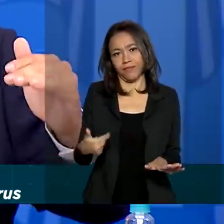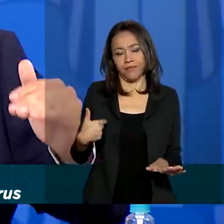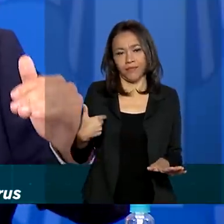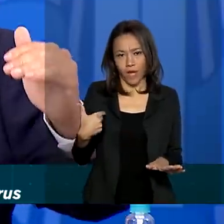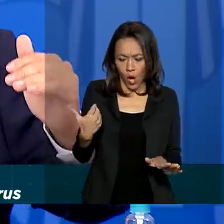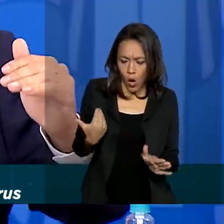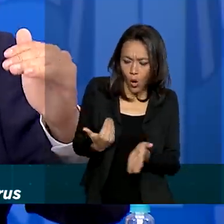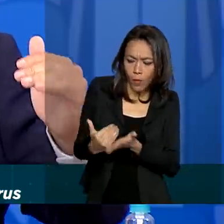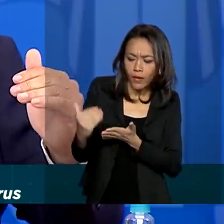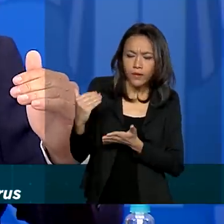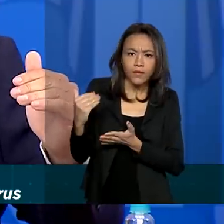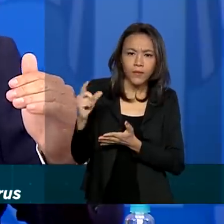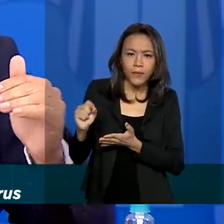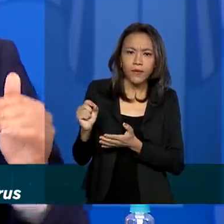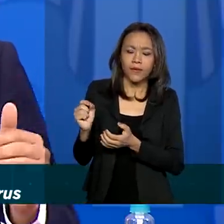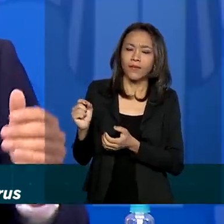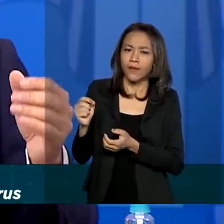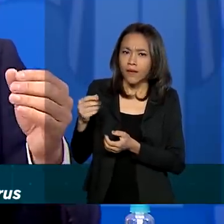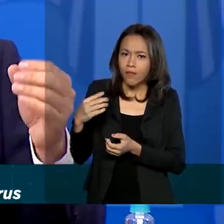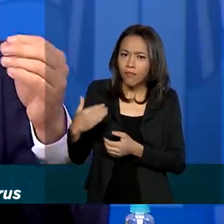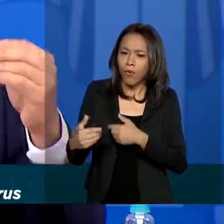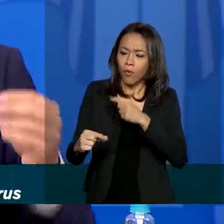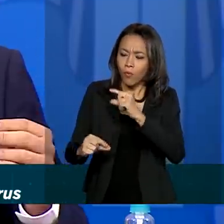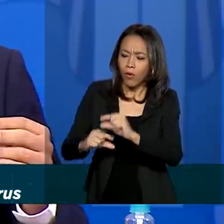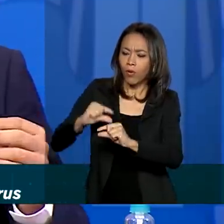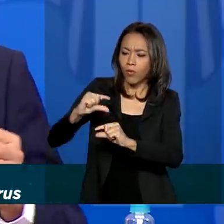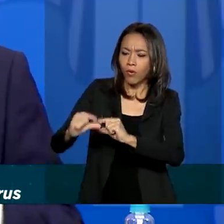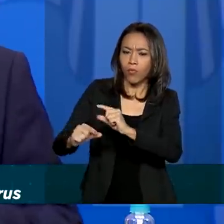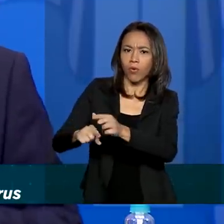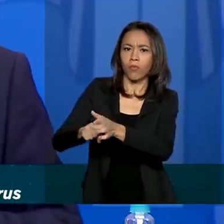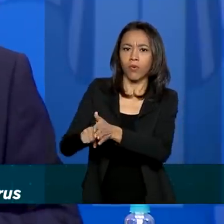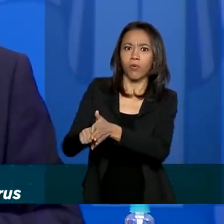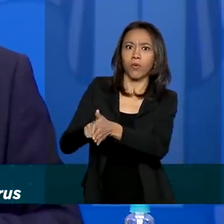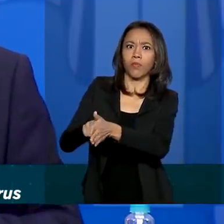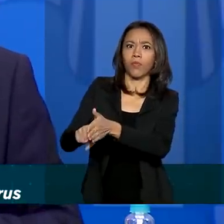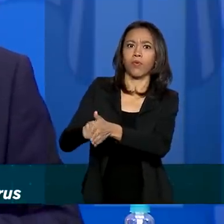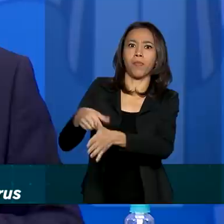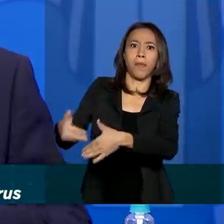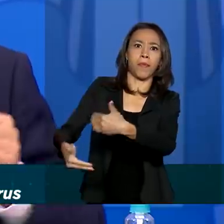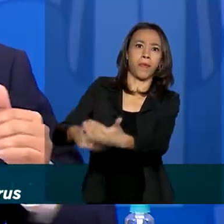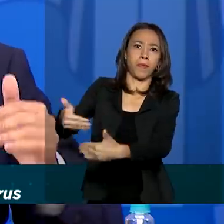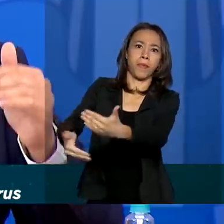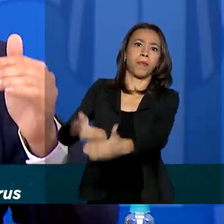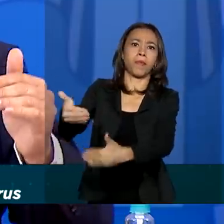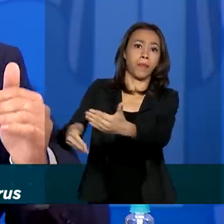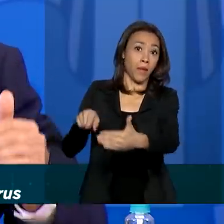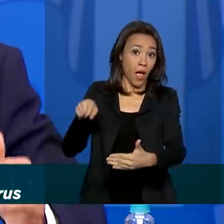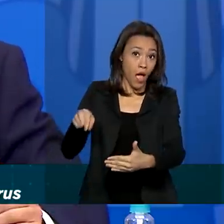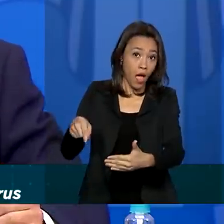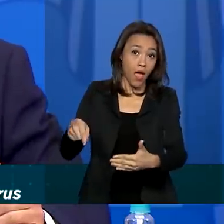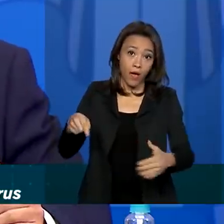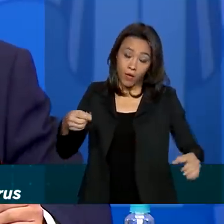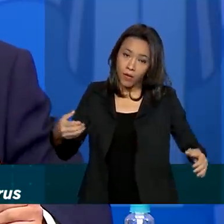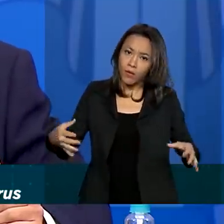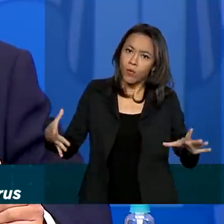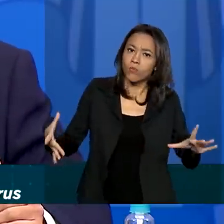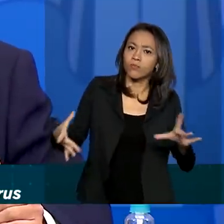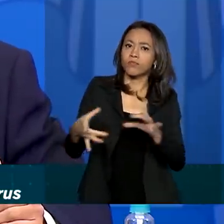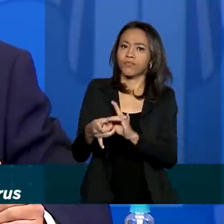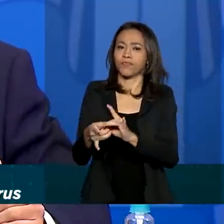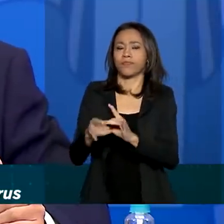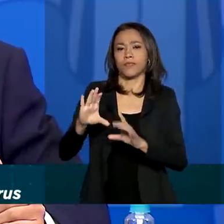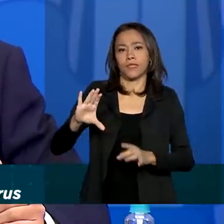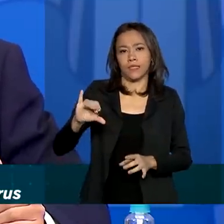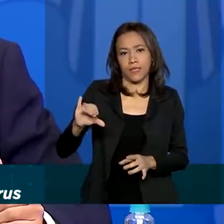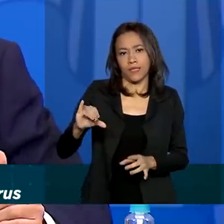estabelecendo bases. Isso que eu quero ressaltar aqui, que tudo isso que tem sido feito, tem sido feito com base científica de mais